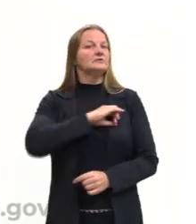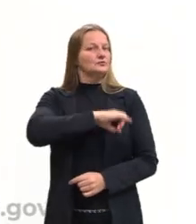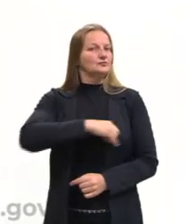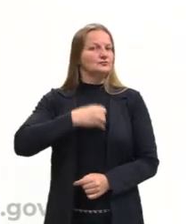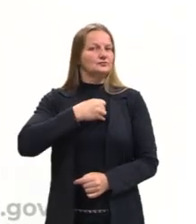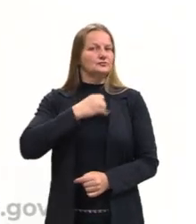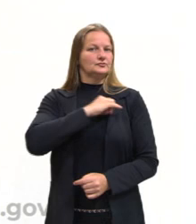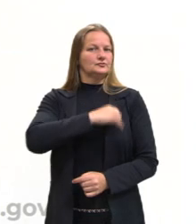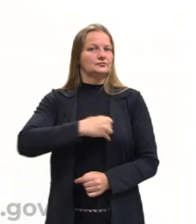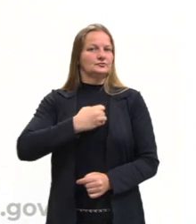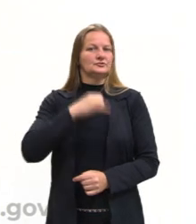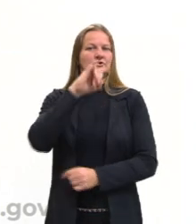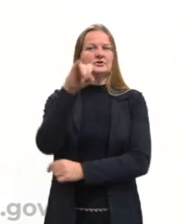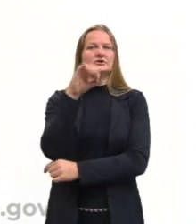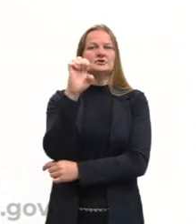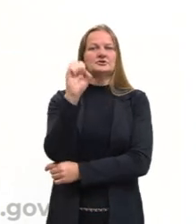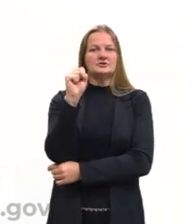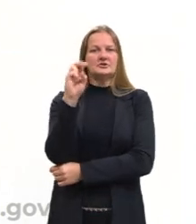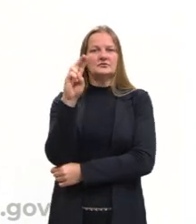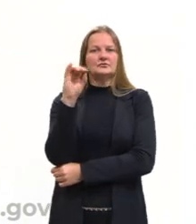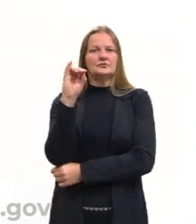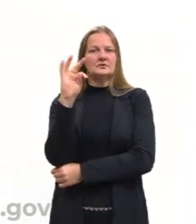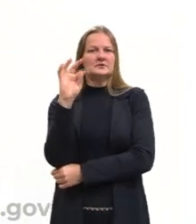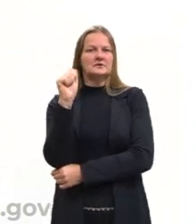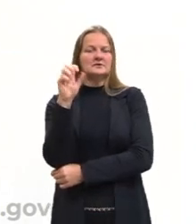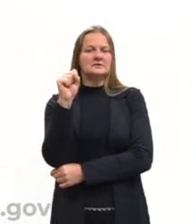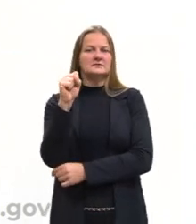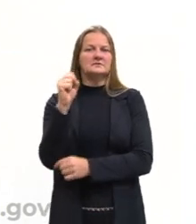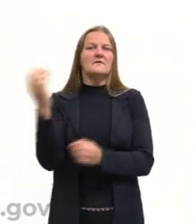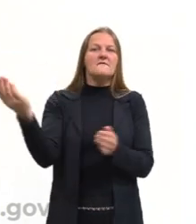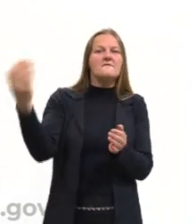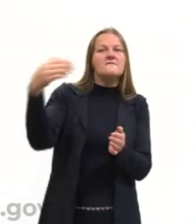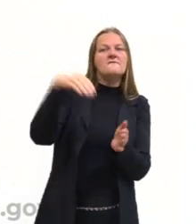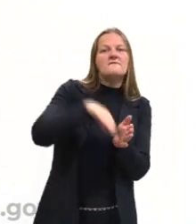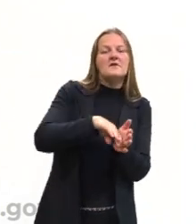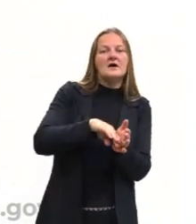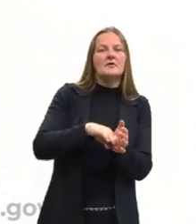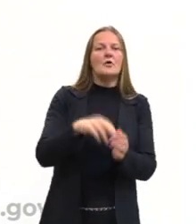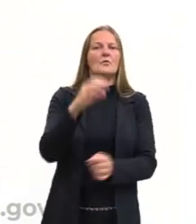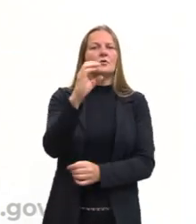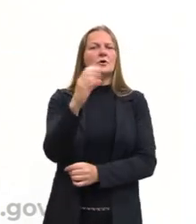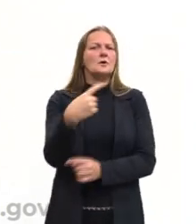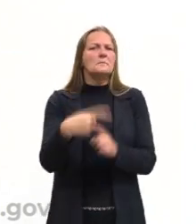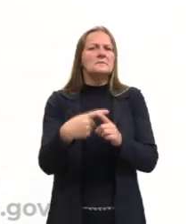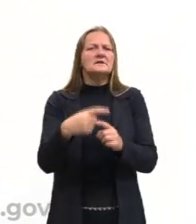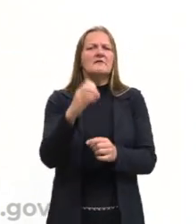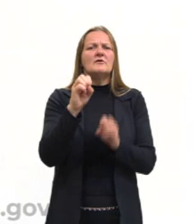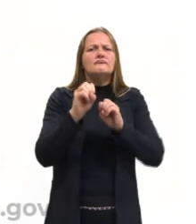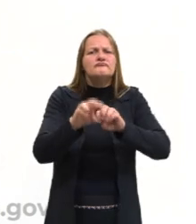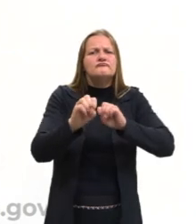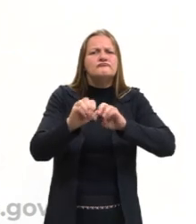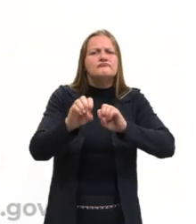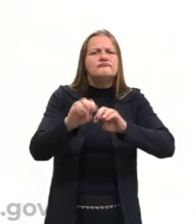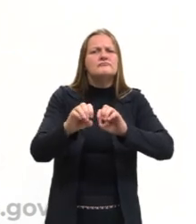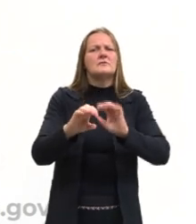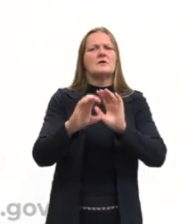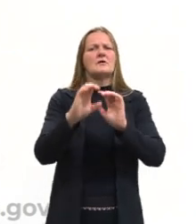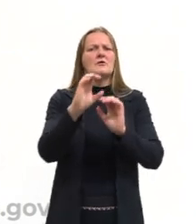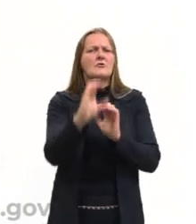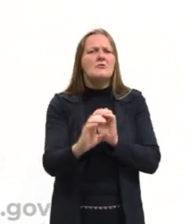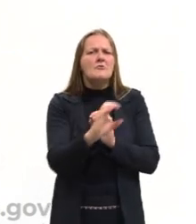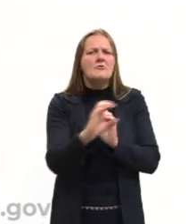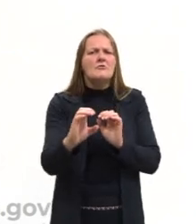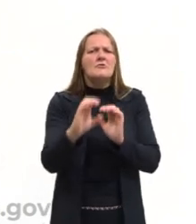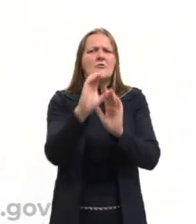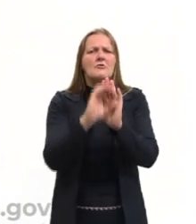jesuítas que vieram pra cá, pra fazer um segundo momento, que é a questão de catequização dos indígenas, Do homem selvagem